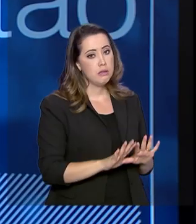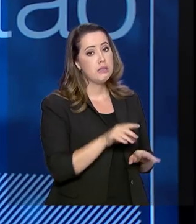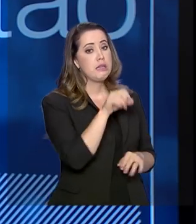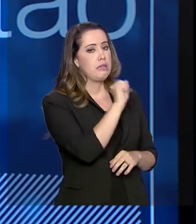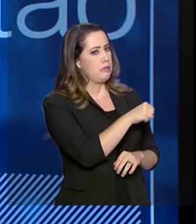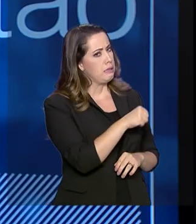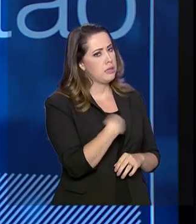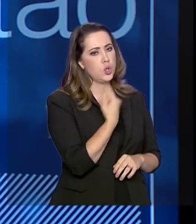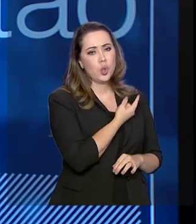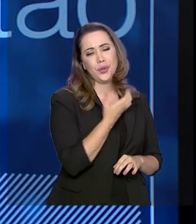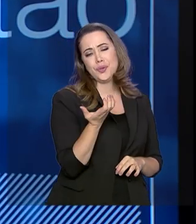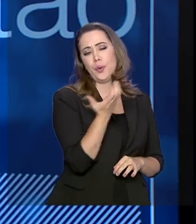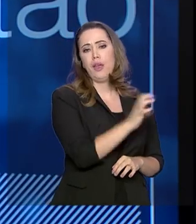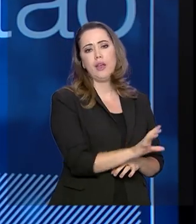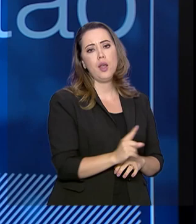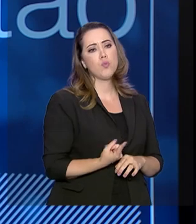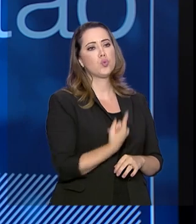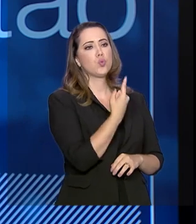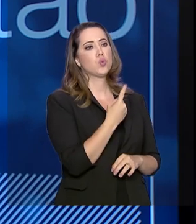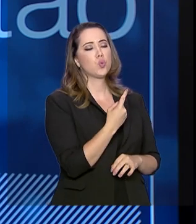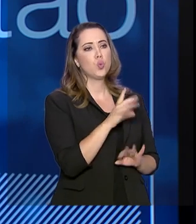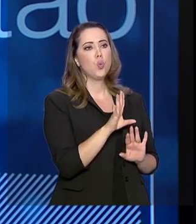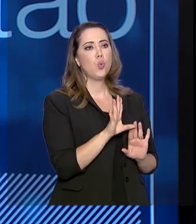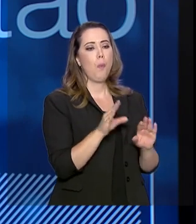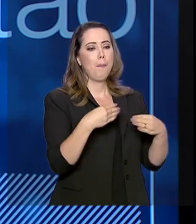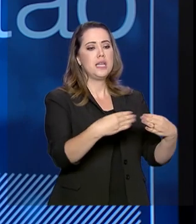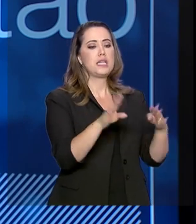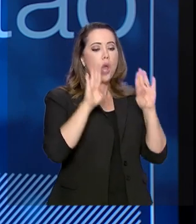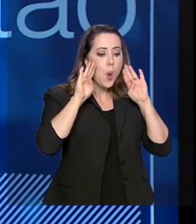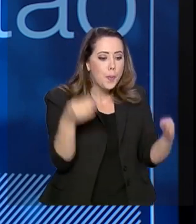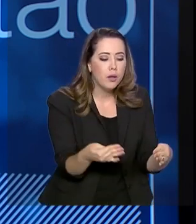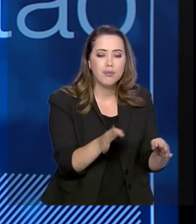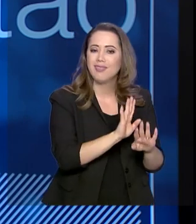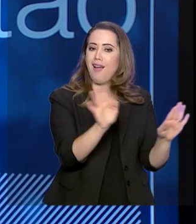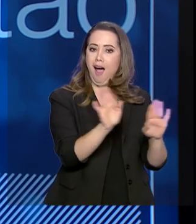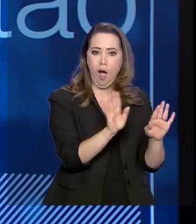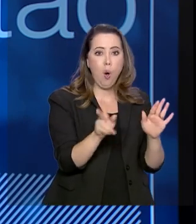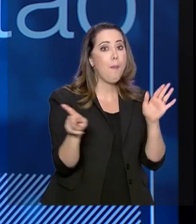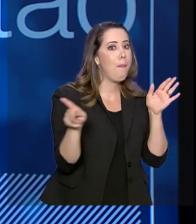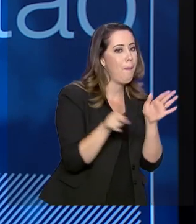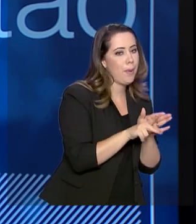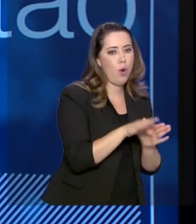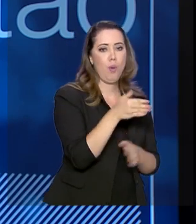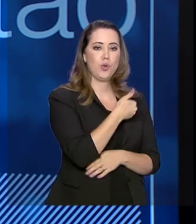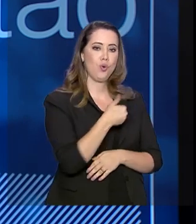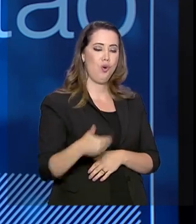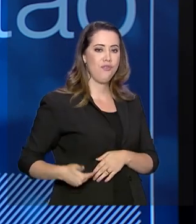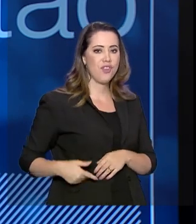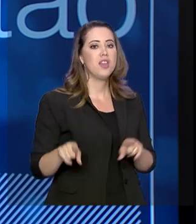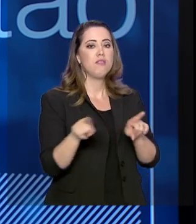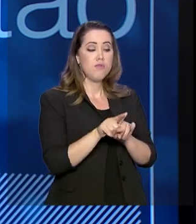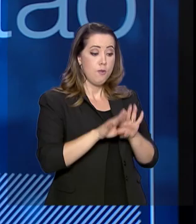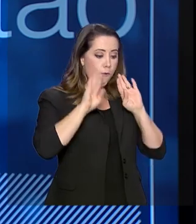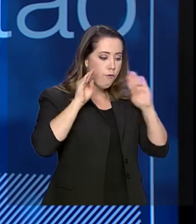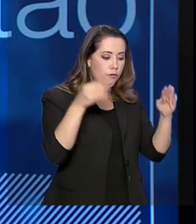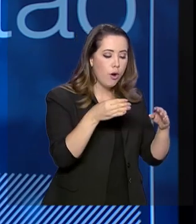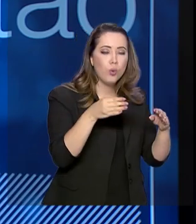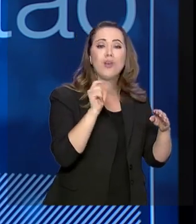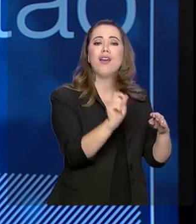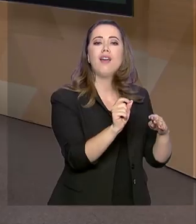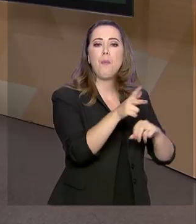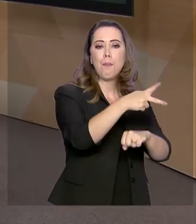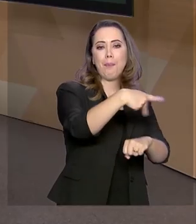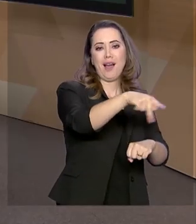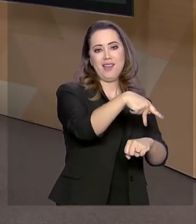Ministério A, prioridades do órgão B. As prioridades são do governo e são do país, em última instância. Então, em tempos de